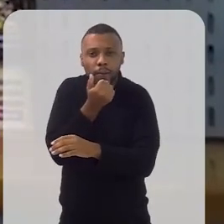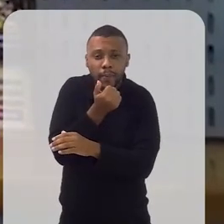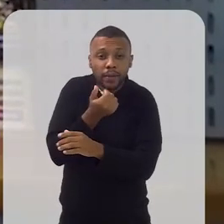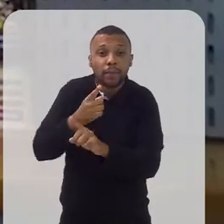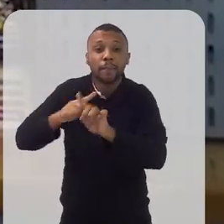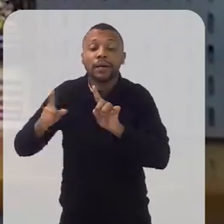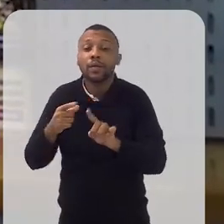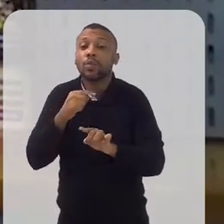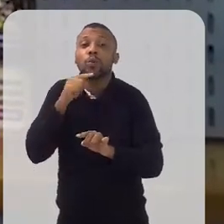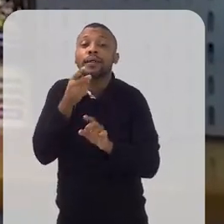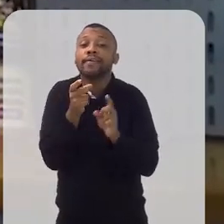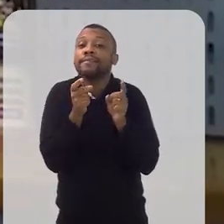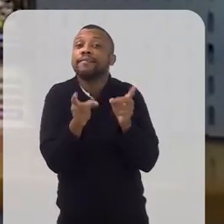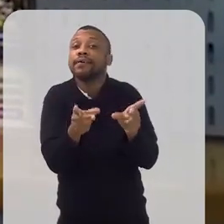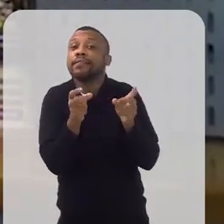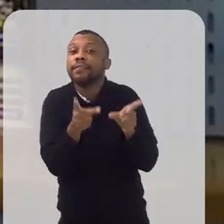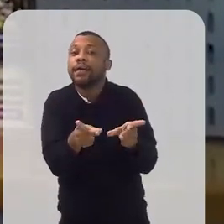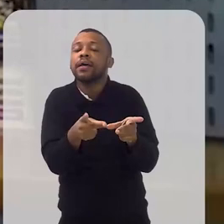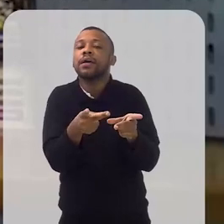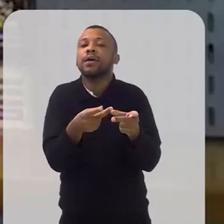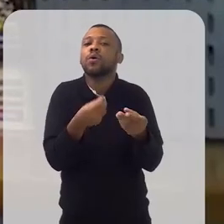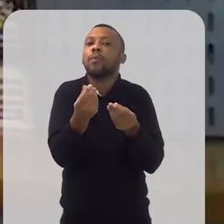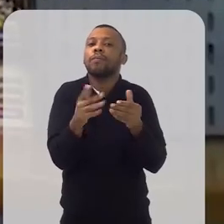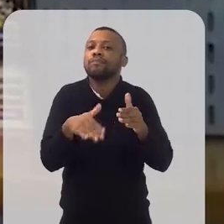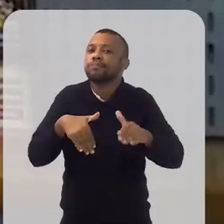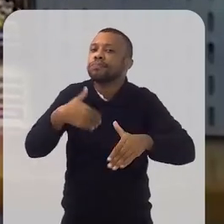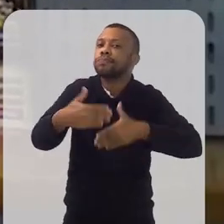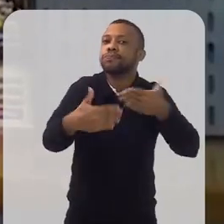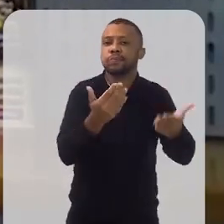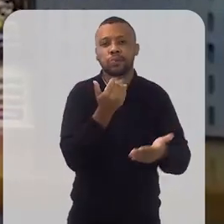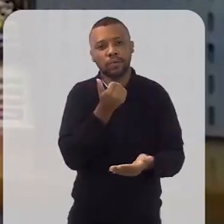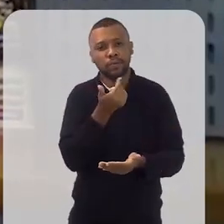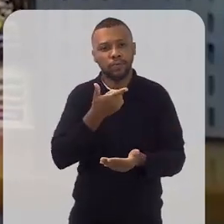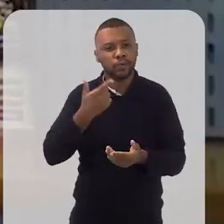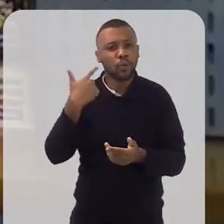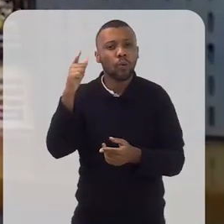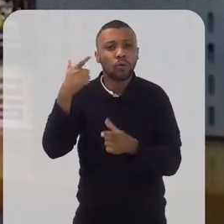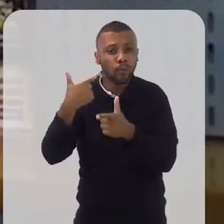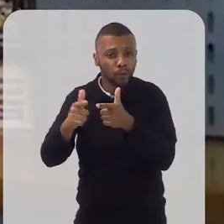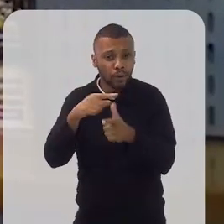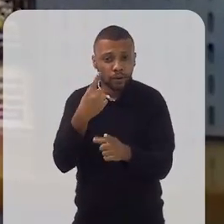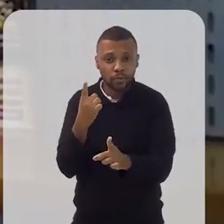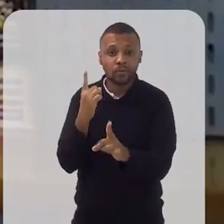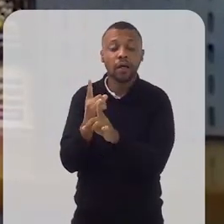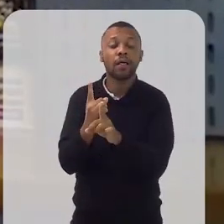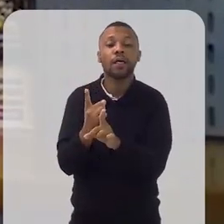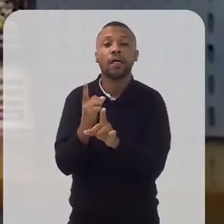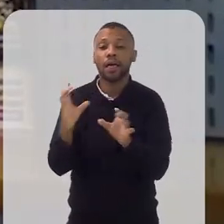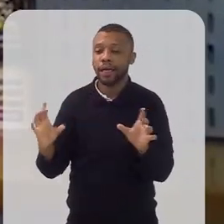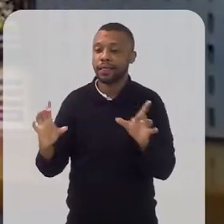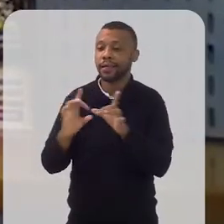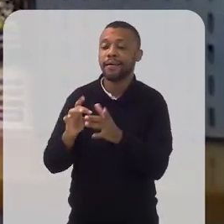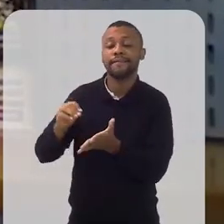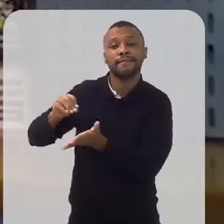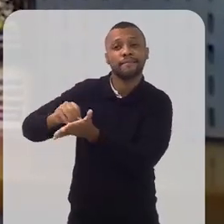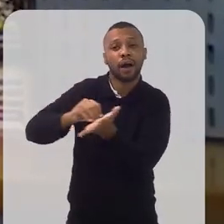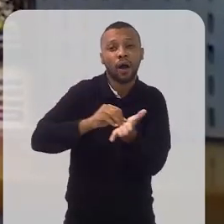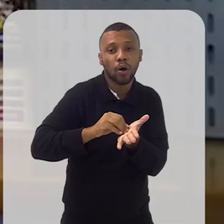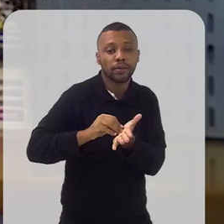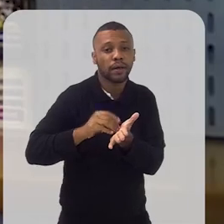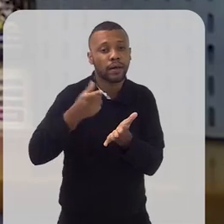Então, acho que esse é um dos principais problemas que nós encontramos, é o escoamento do alimento. O outro problema que nós encontramos é a falta de integração